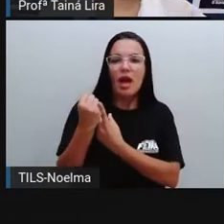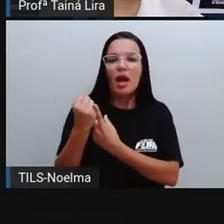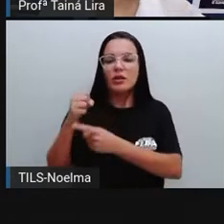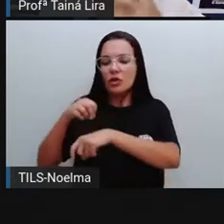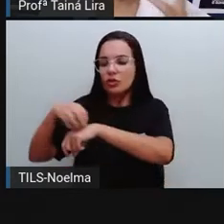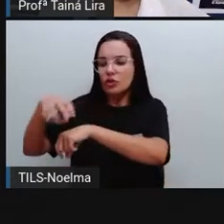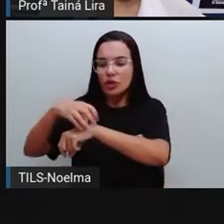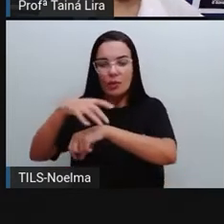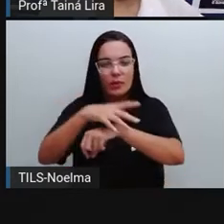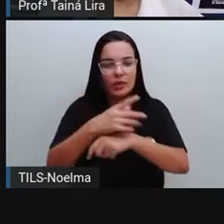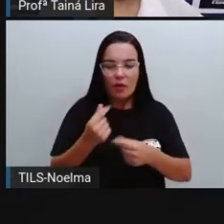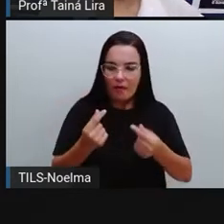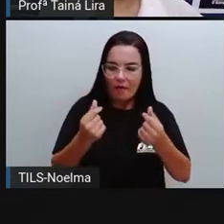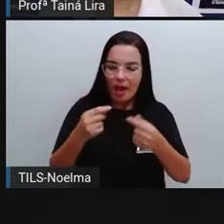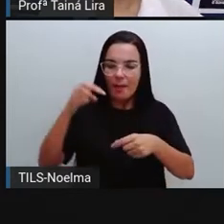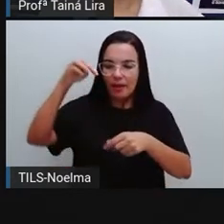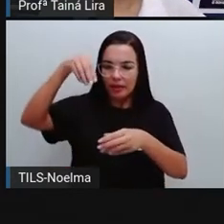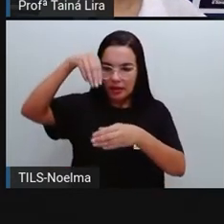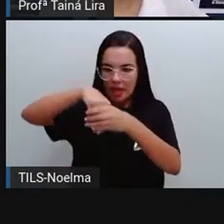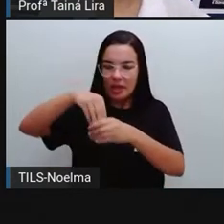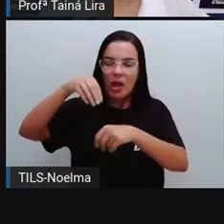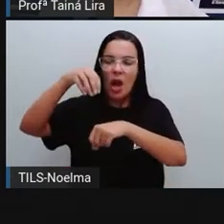de verba no município, tá?